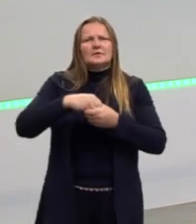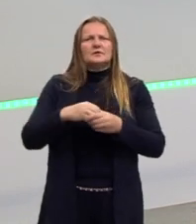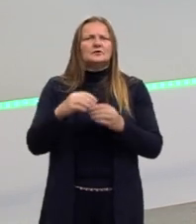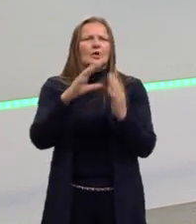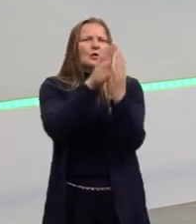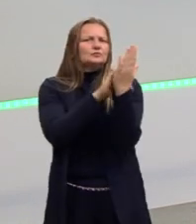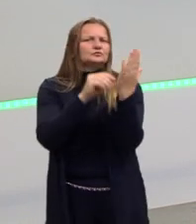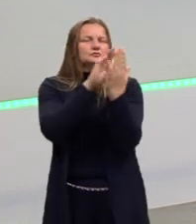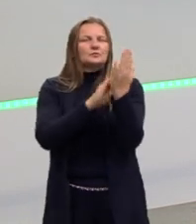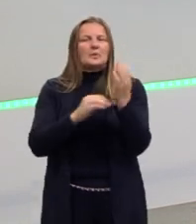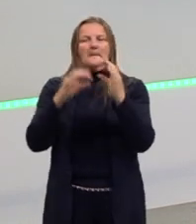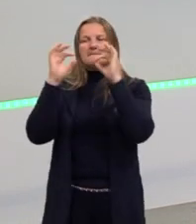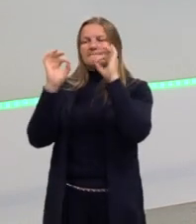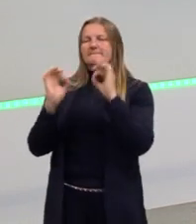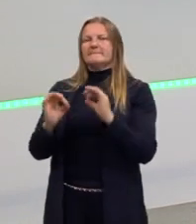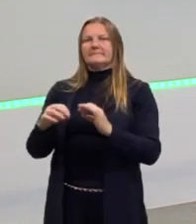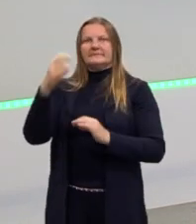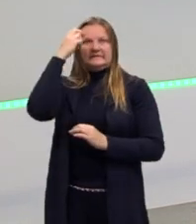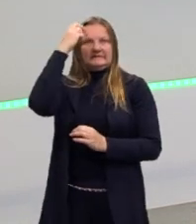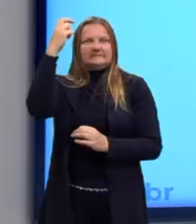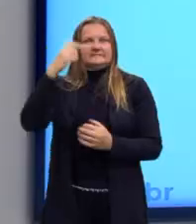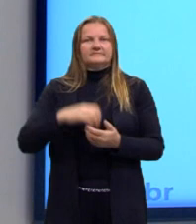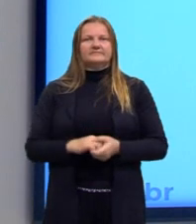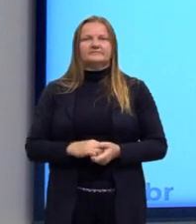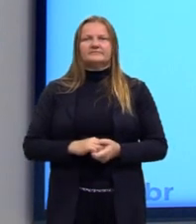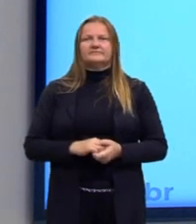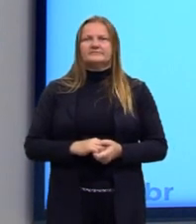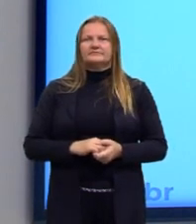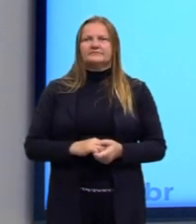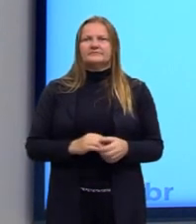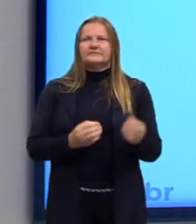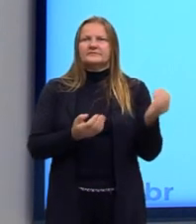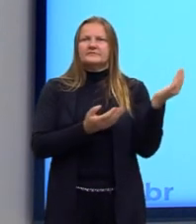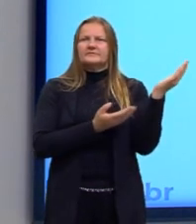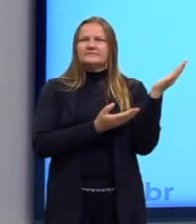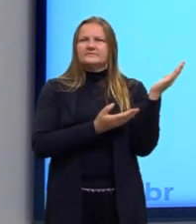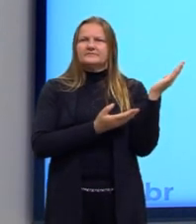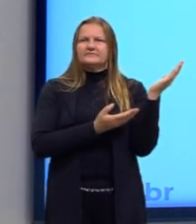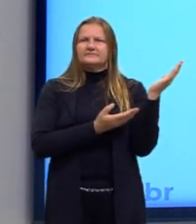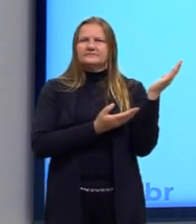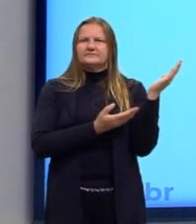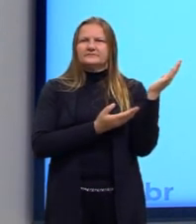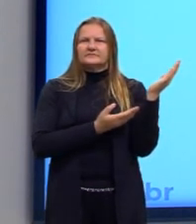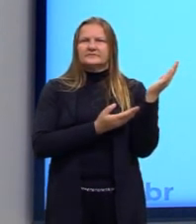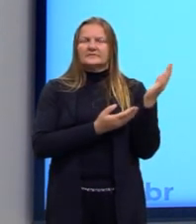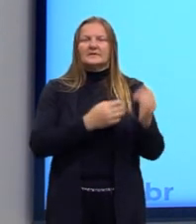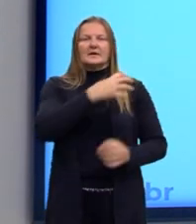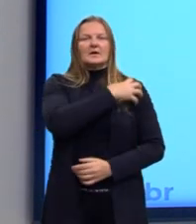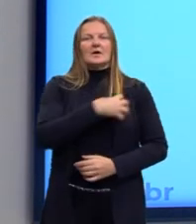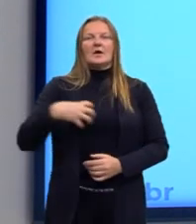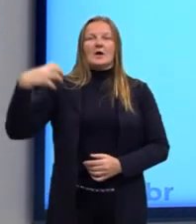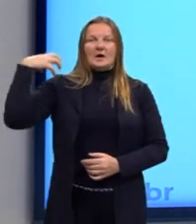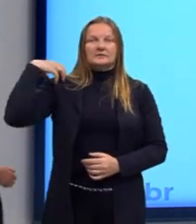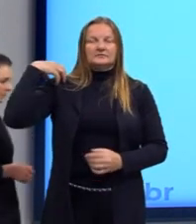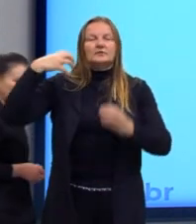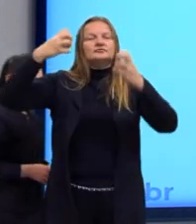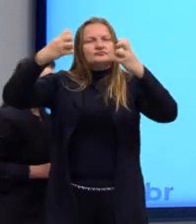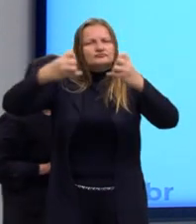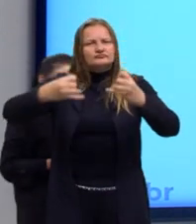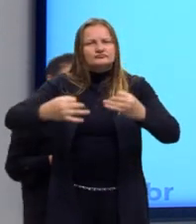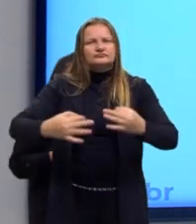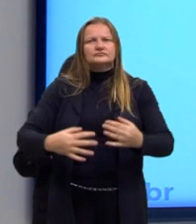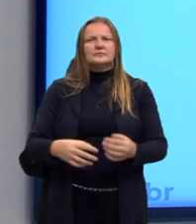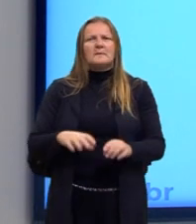cópia dessa beleza perfeita do mundo em si. Já a Mimesis é citada por Aristóteles, introduzida por Aristóteles.